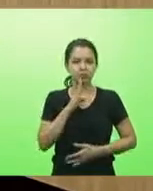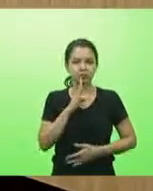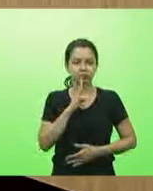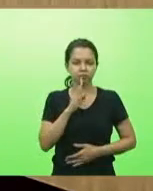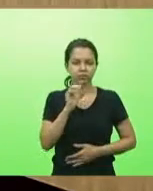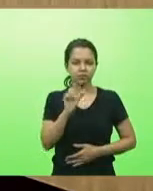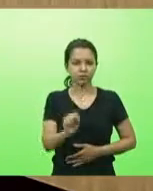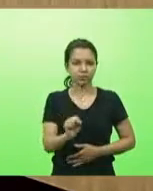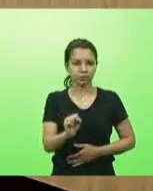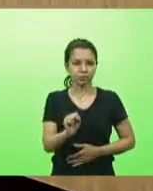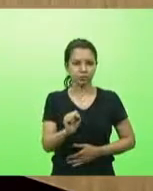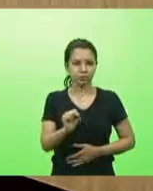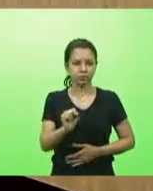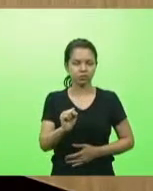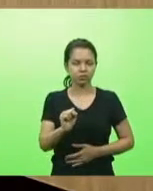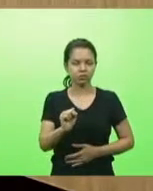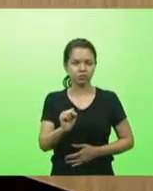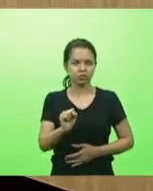seguida parte